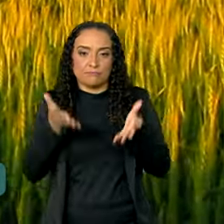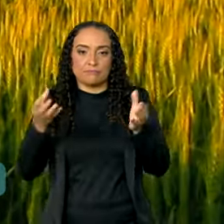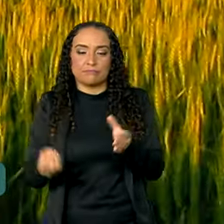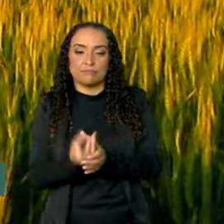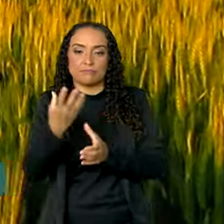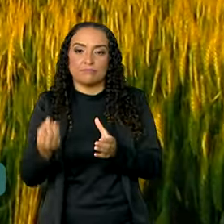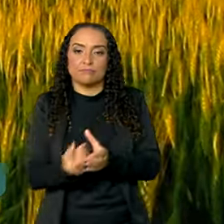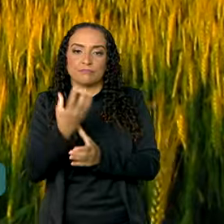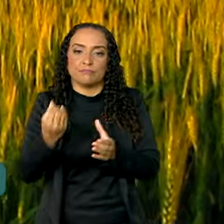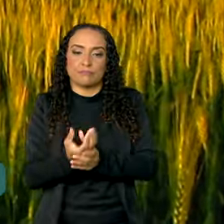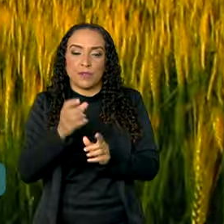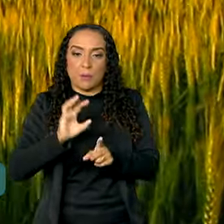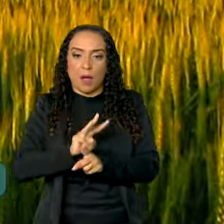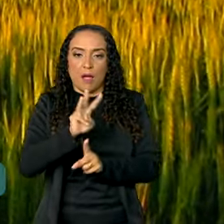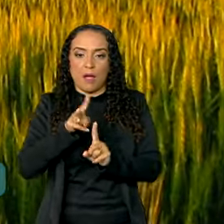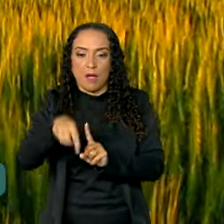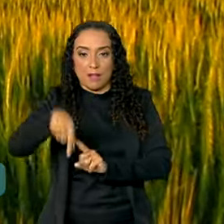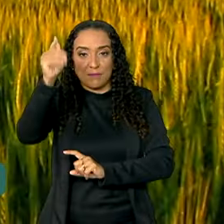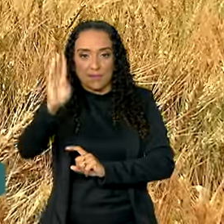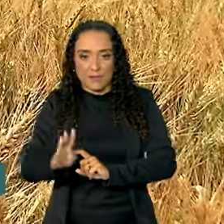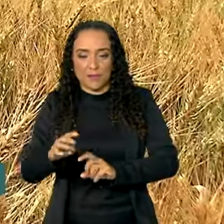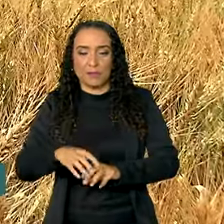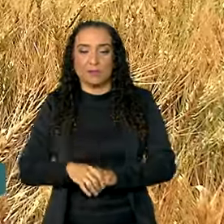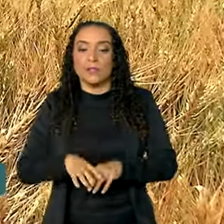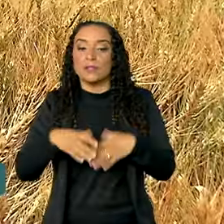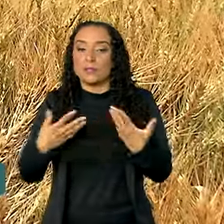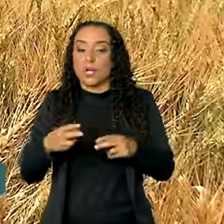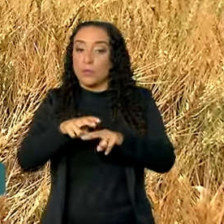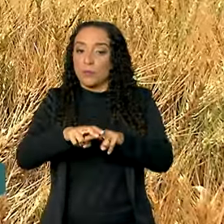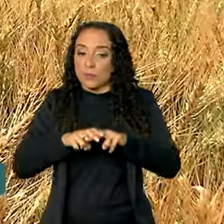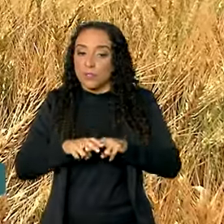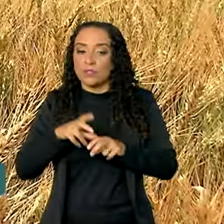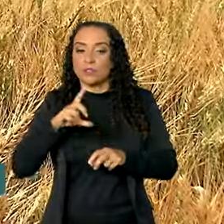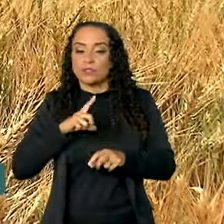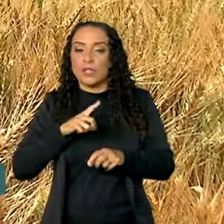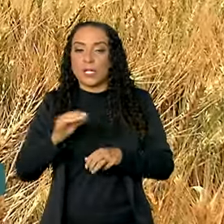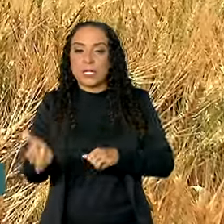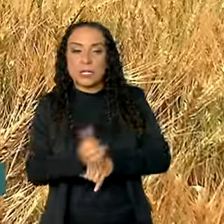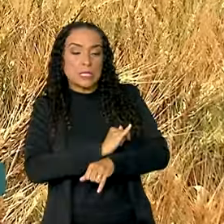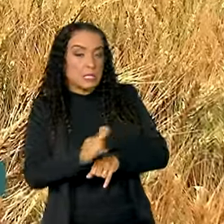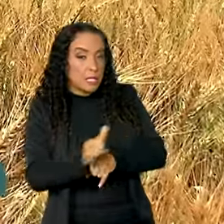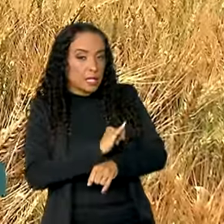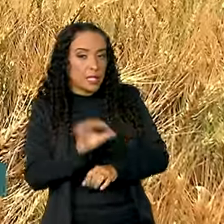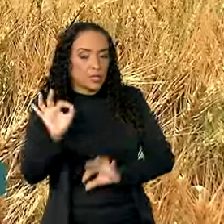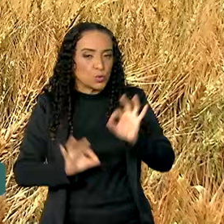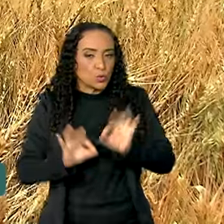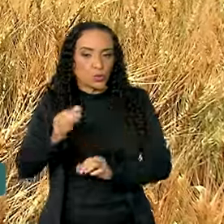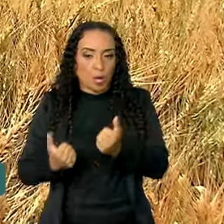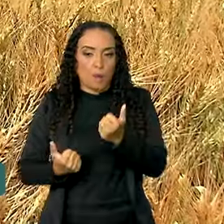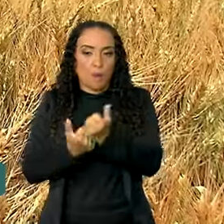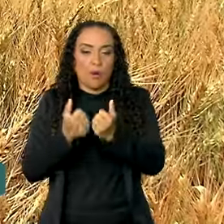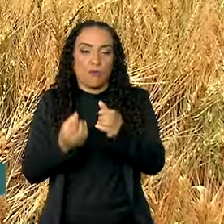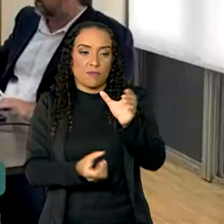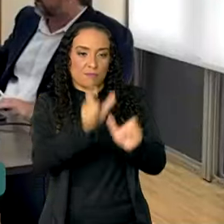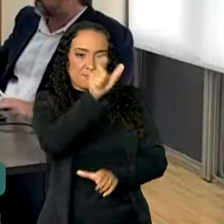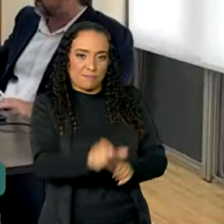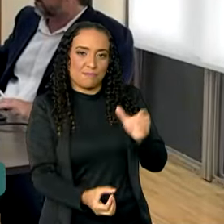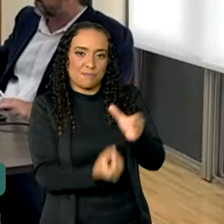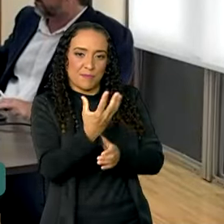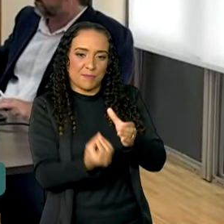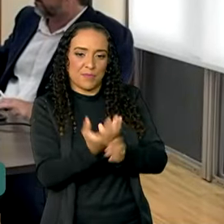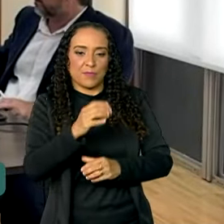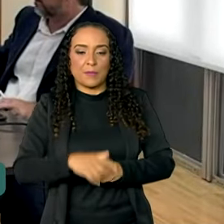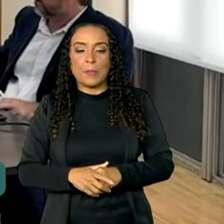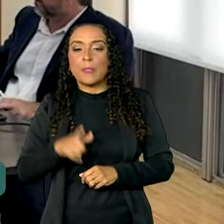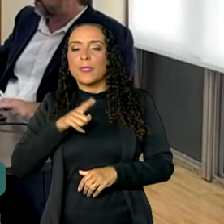aumento da produção de grãos no país e, para isso, vem adotando medidas de apoio ao produtor. Está